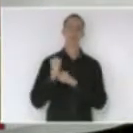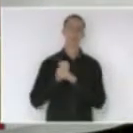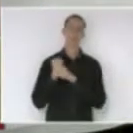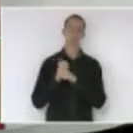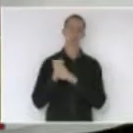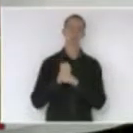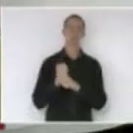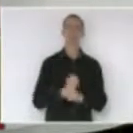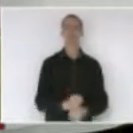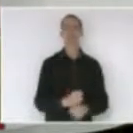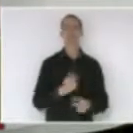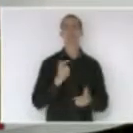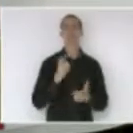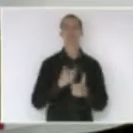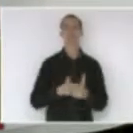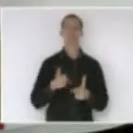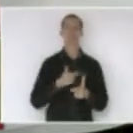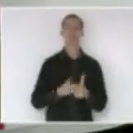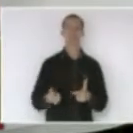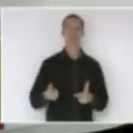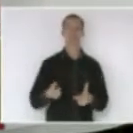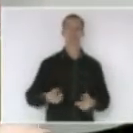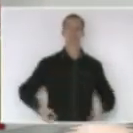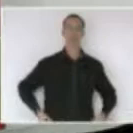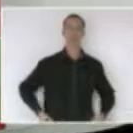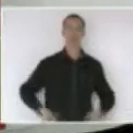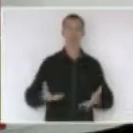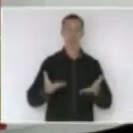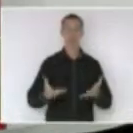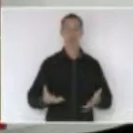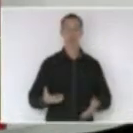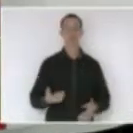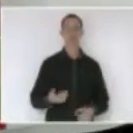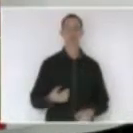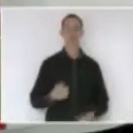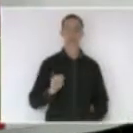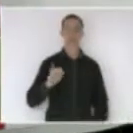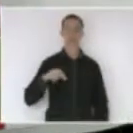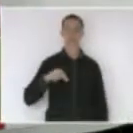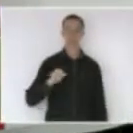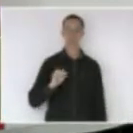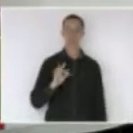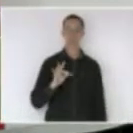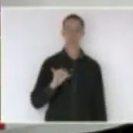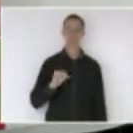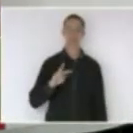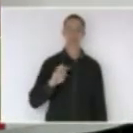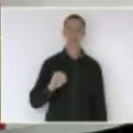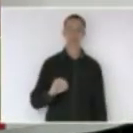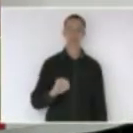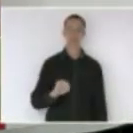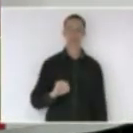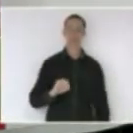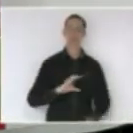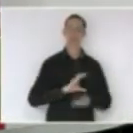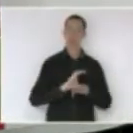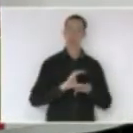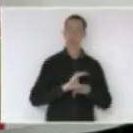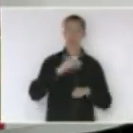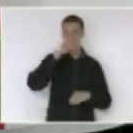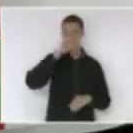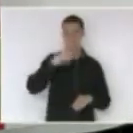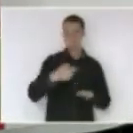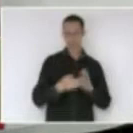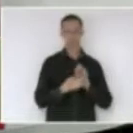problema do gastos com inativos que a Constituição manda retirar os